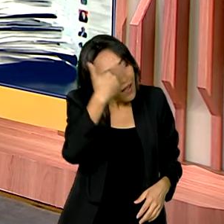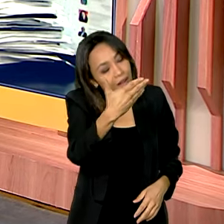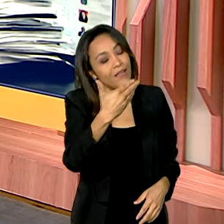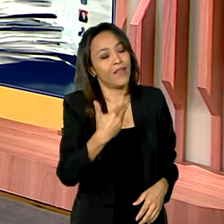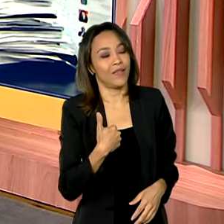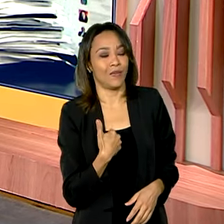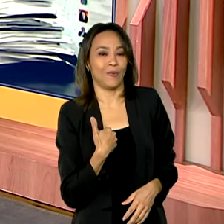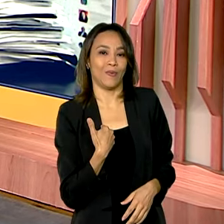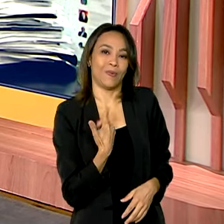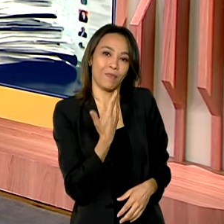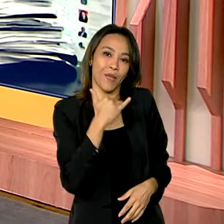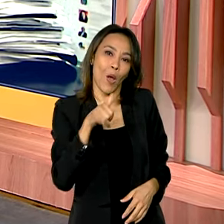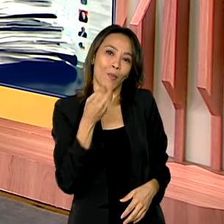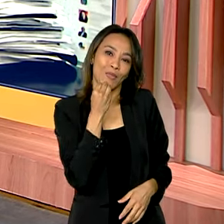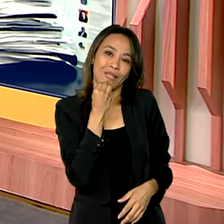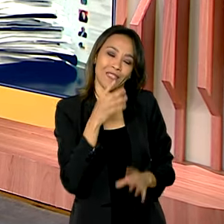oportunidade, sempre à disposição. Obrigado. Obrigado.